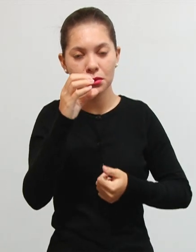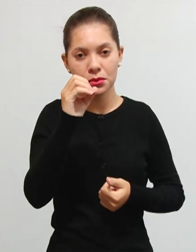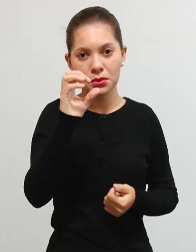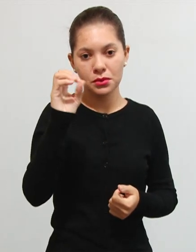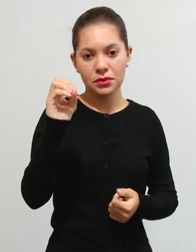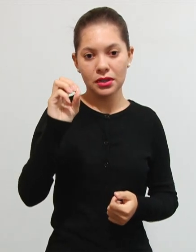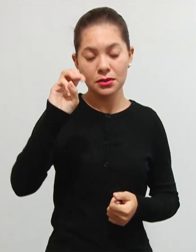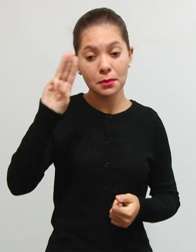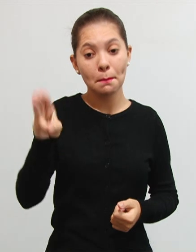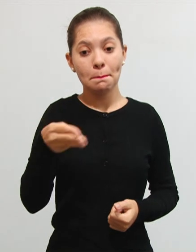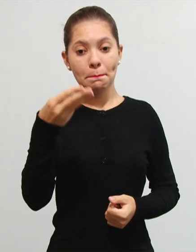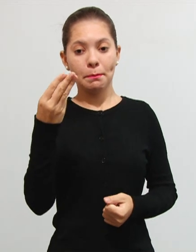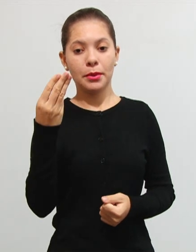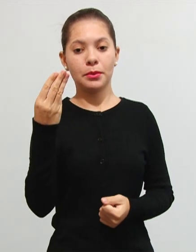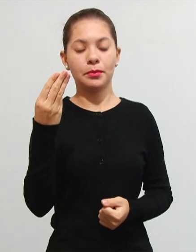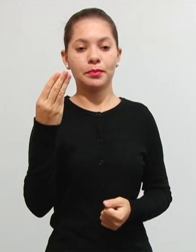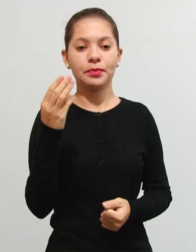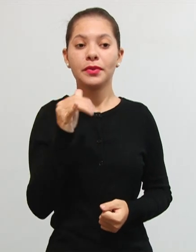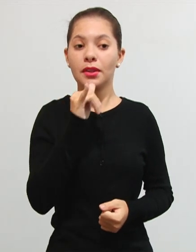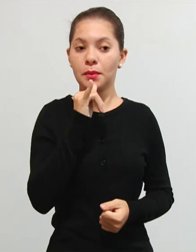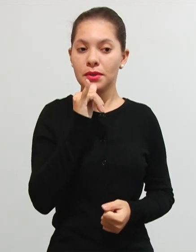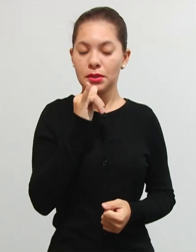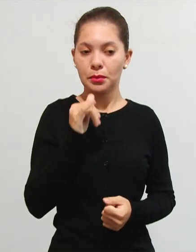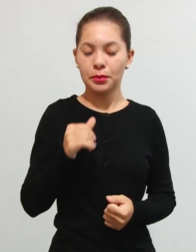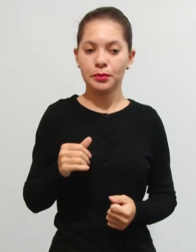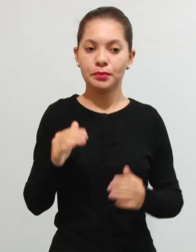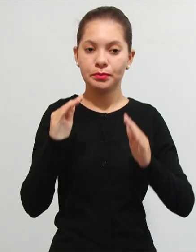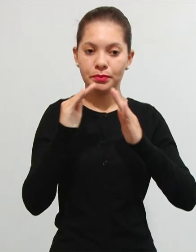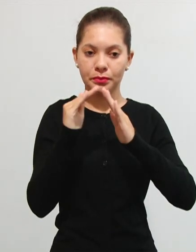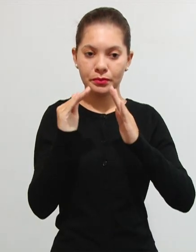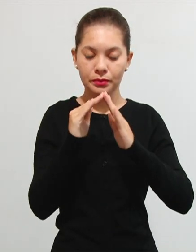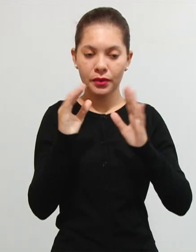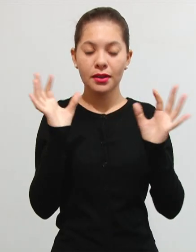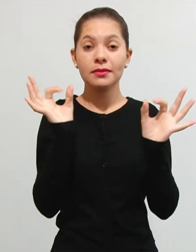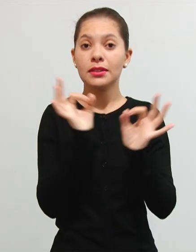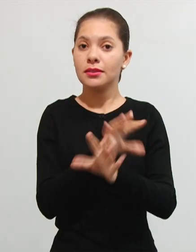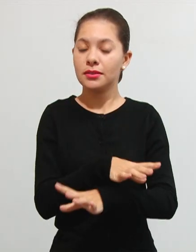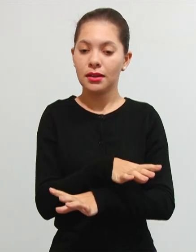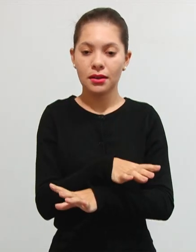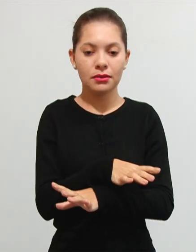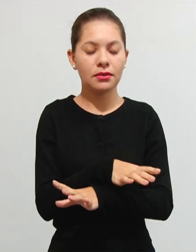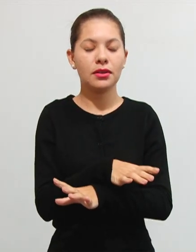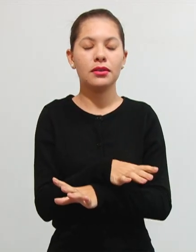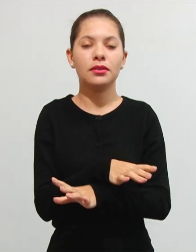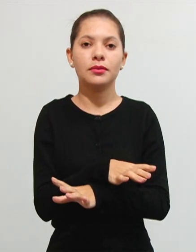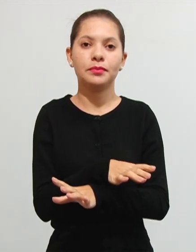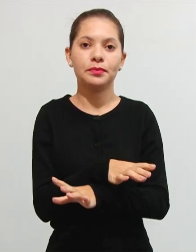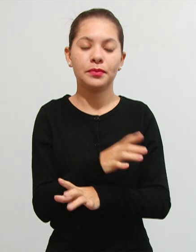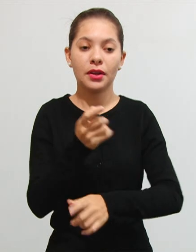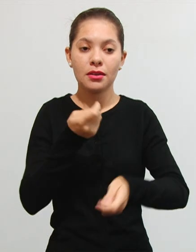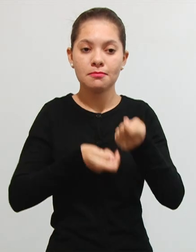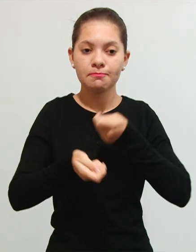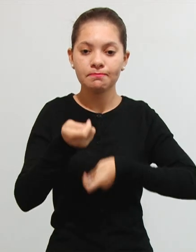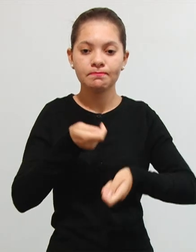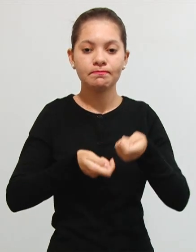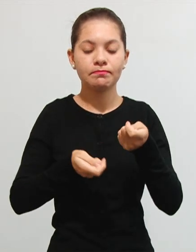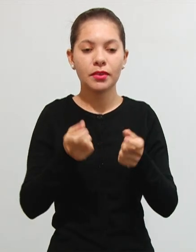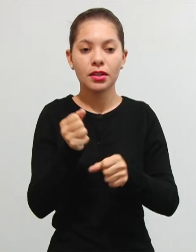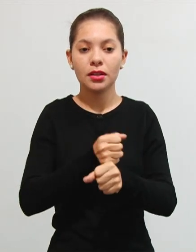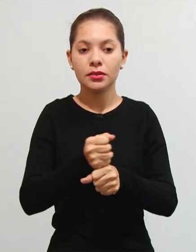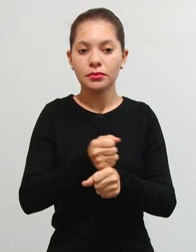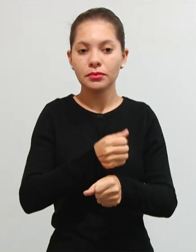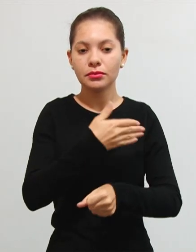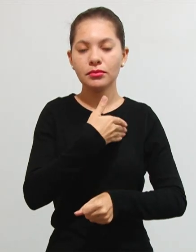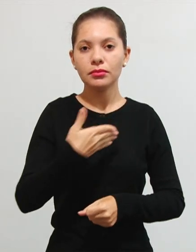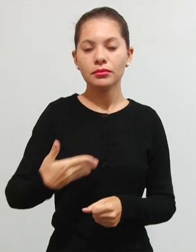da obra pública, tá? esse é o exemplo do imóvel finalizada a atividade da administração pública ali, né?